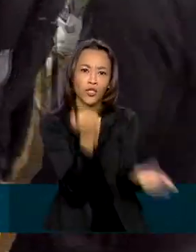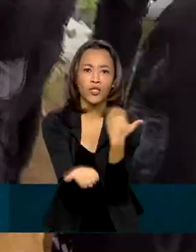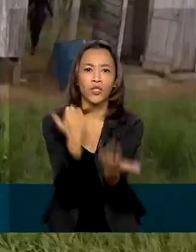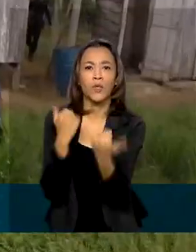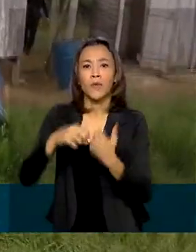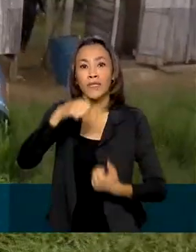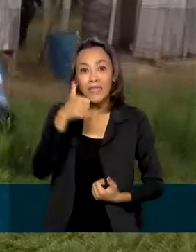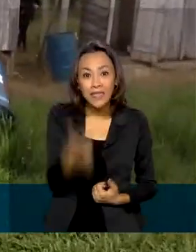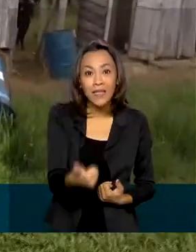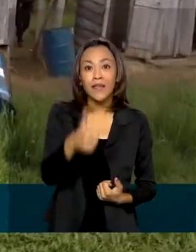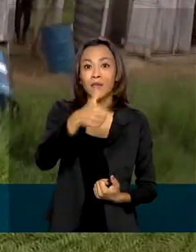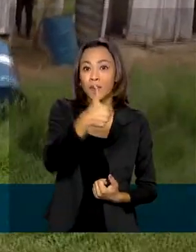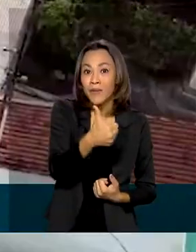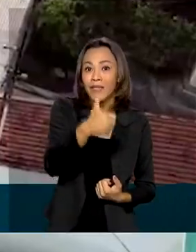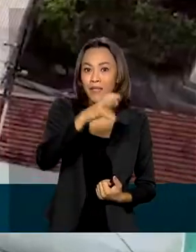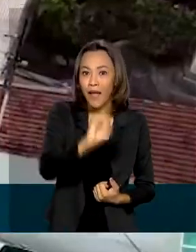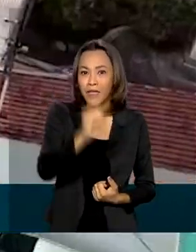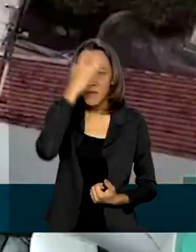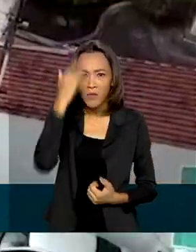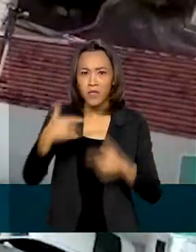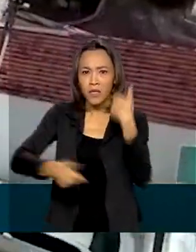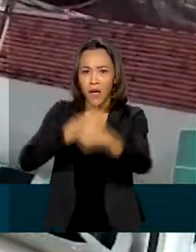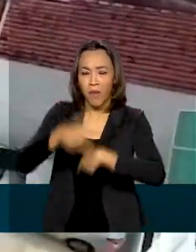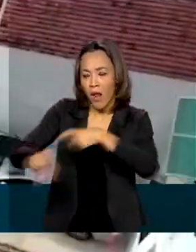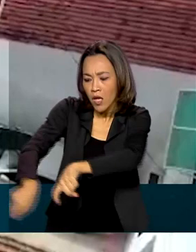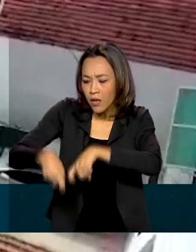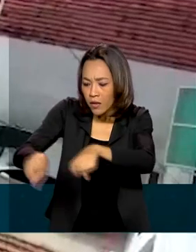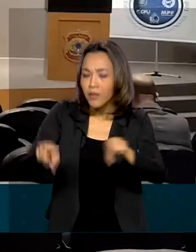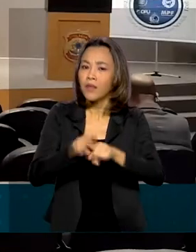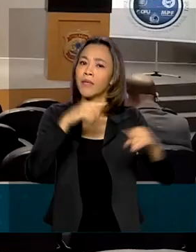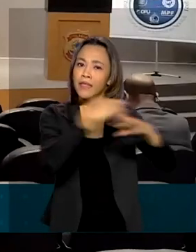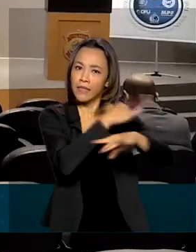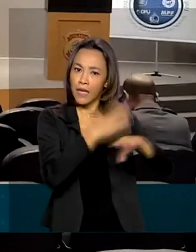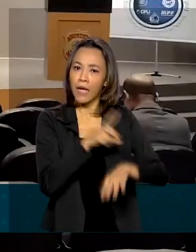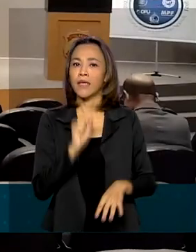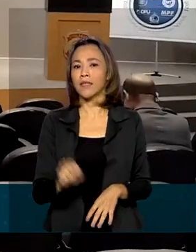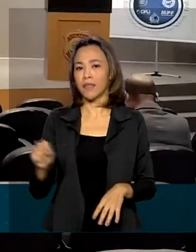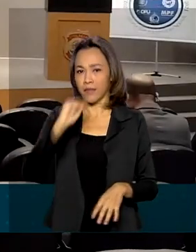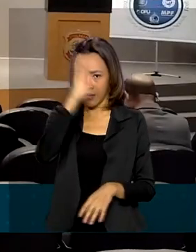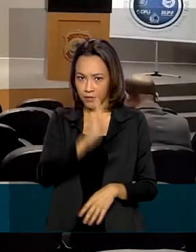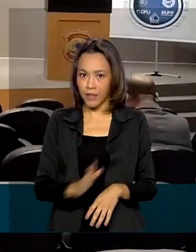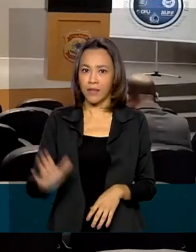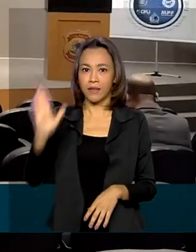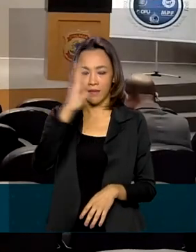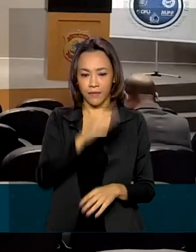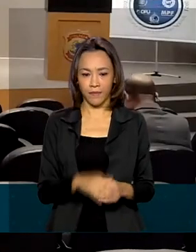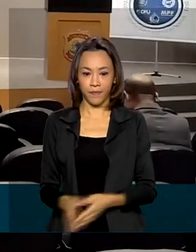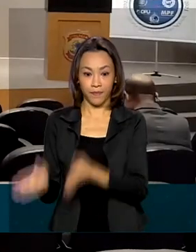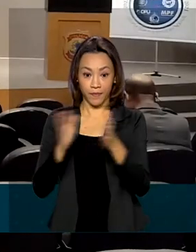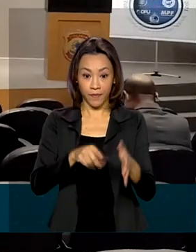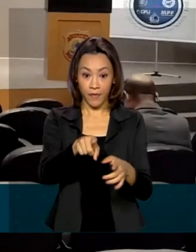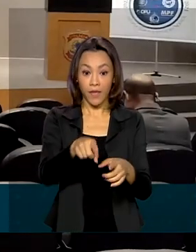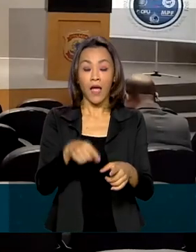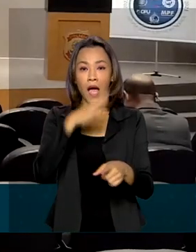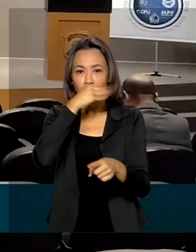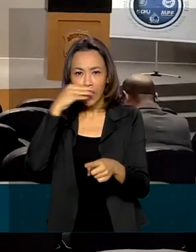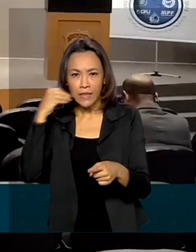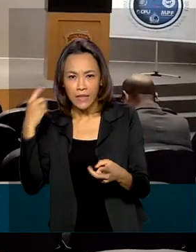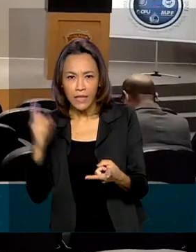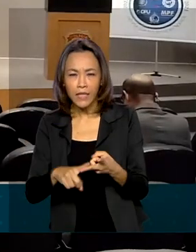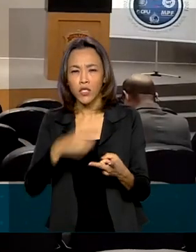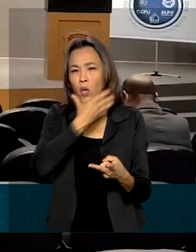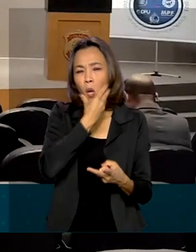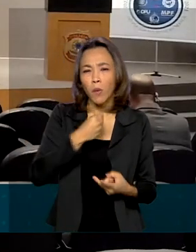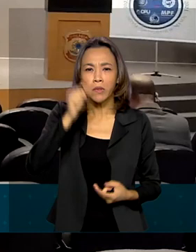pessoas em áreas rurais e urbanas de todo o país. Desses 110, dois adolescentes, homens,